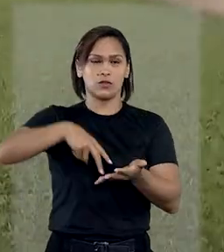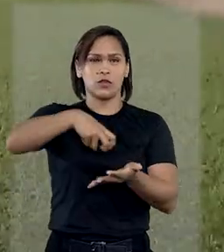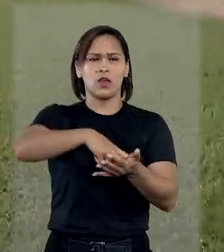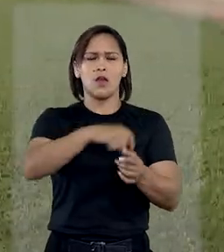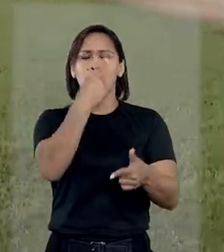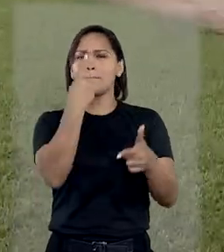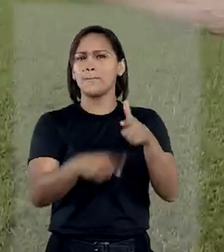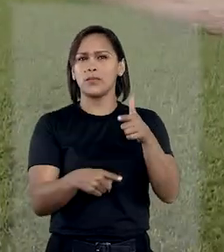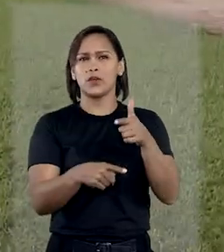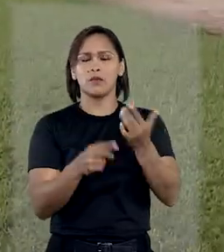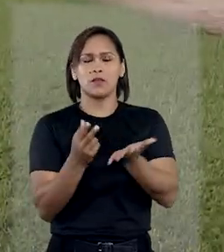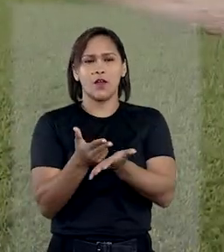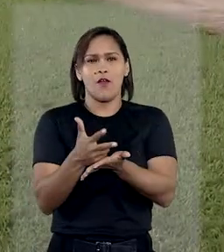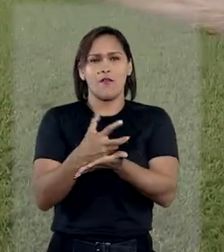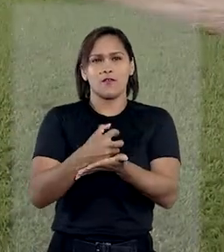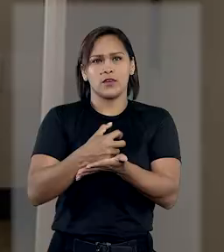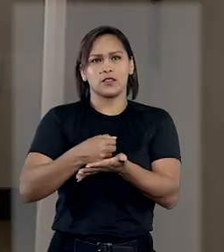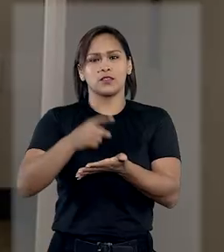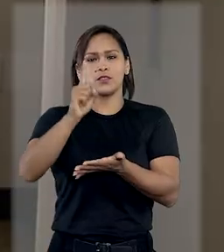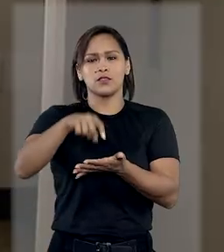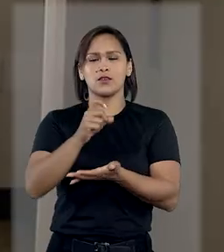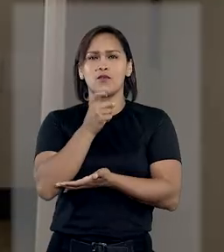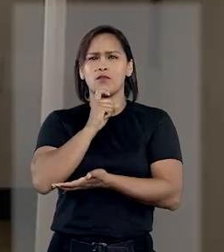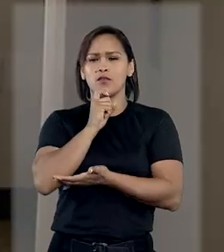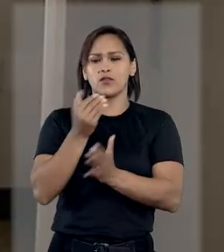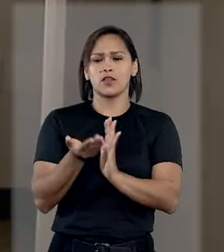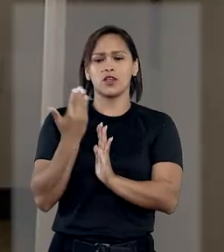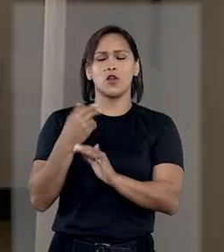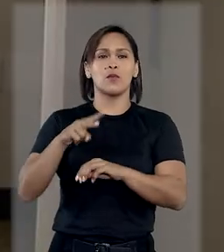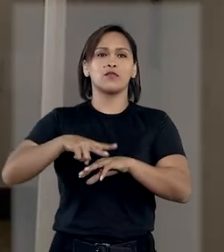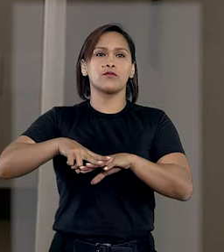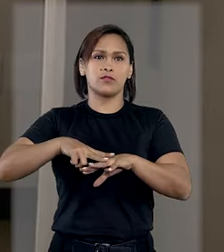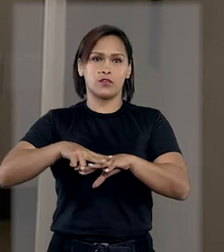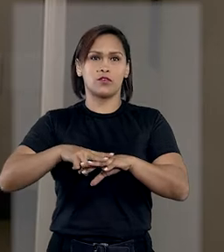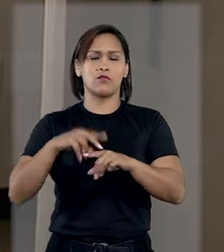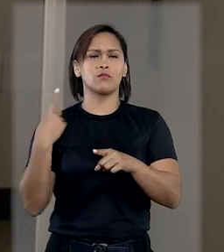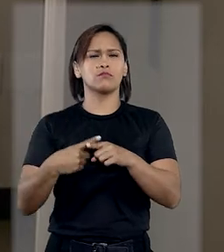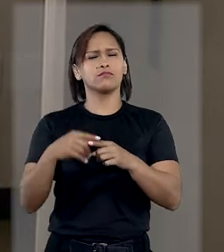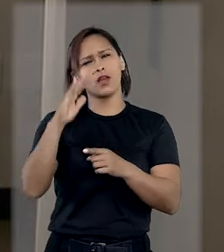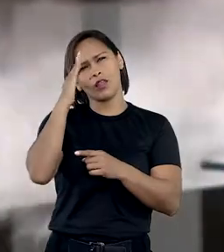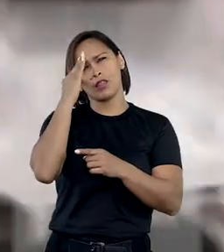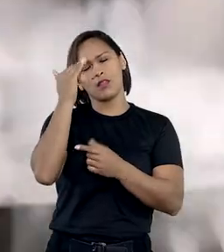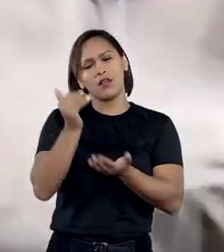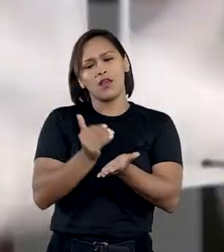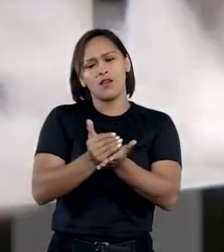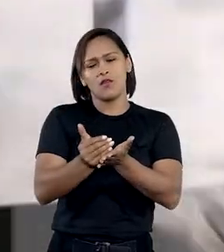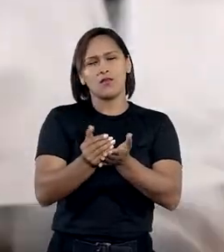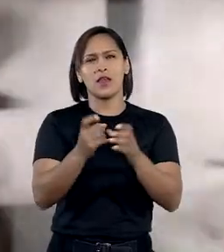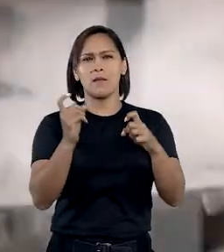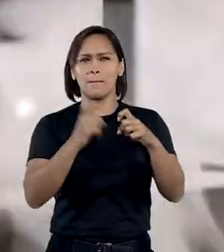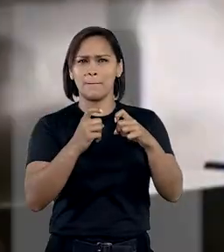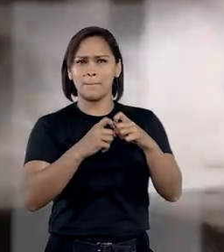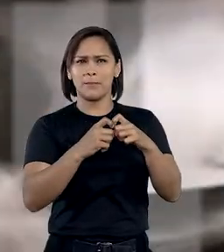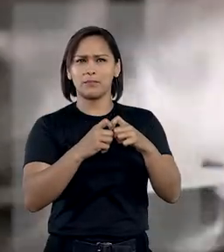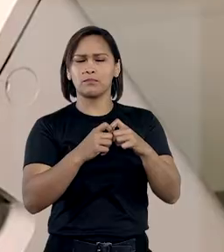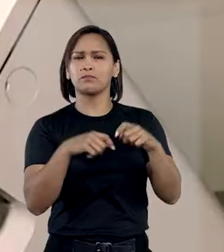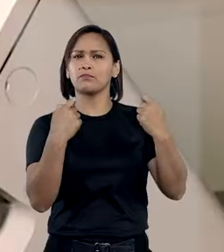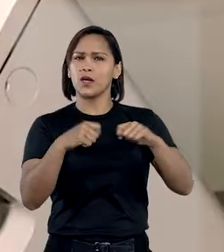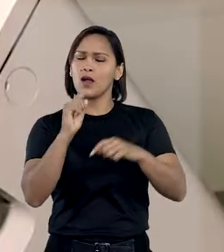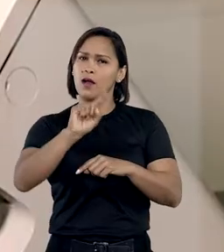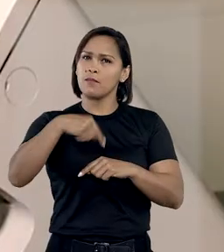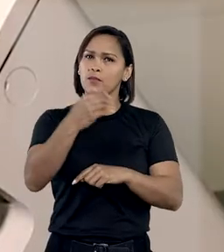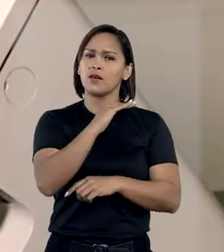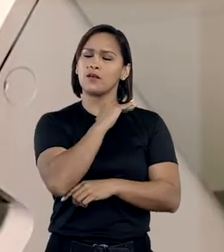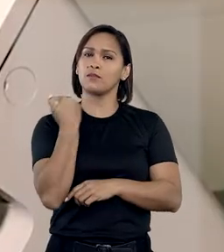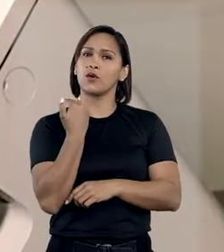sentença que proibiu a implantação de embriões criopreservados em uma viúva, por entender que tal procedimento, para ser